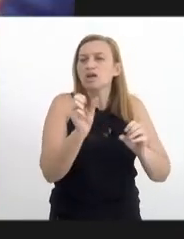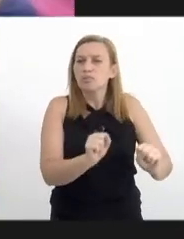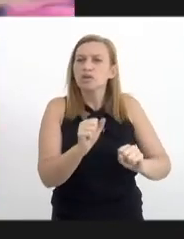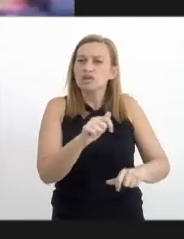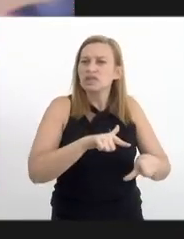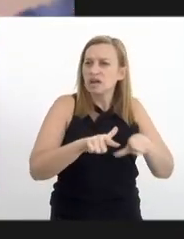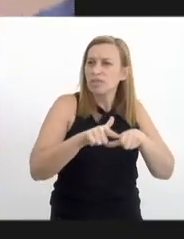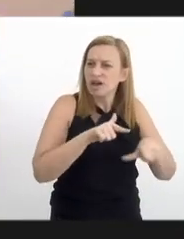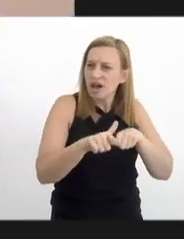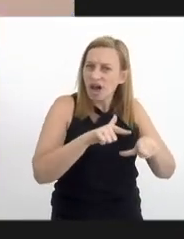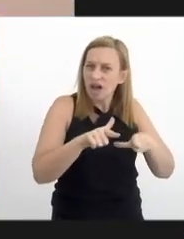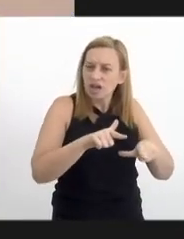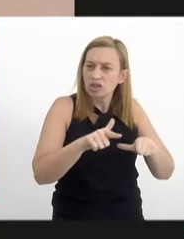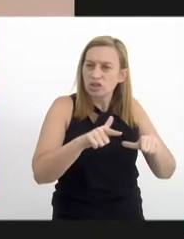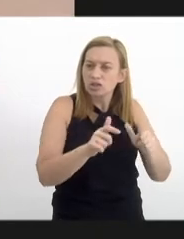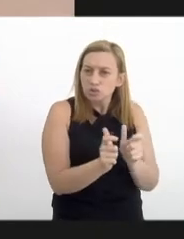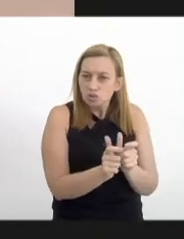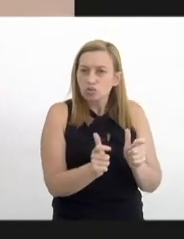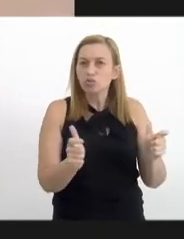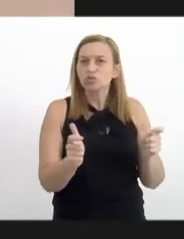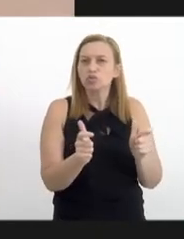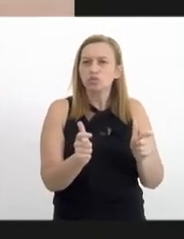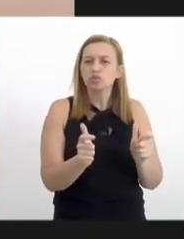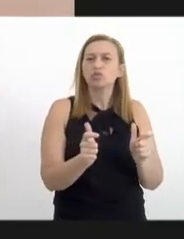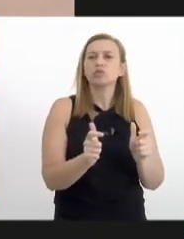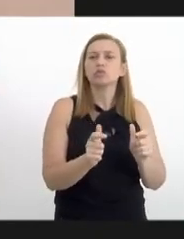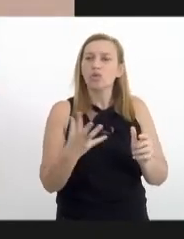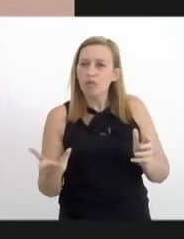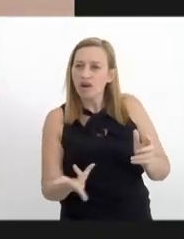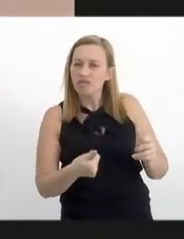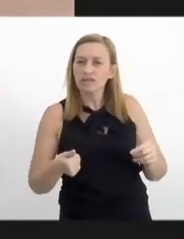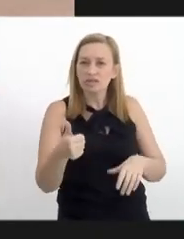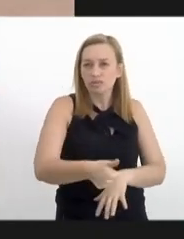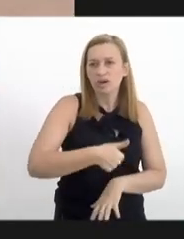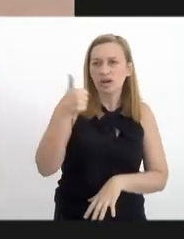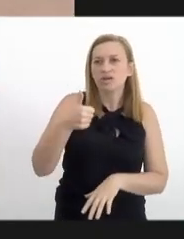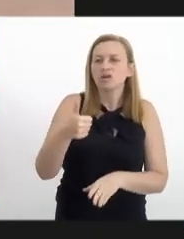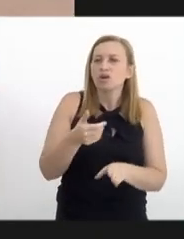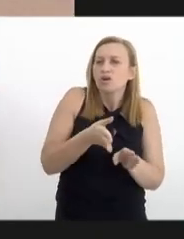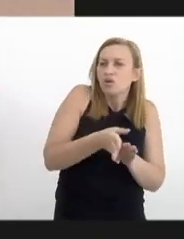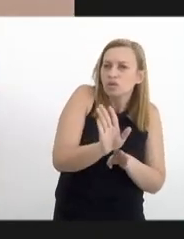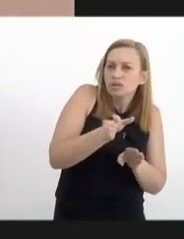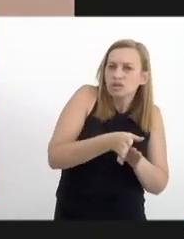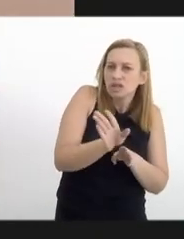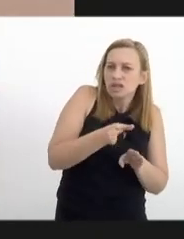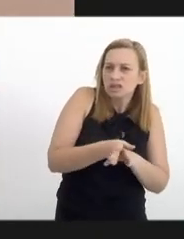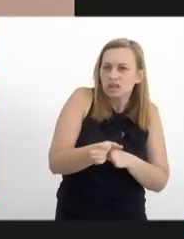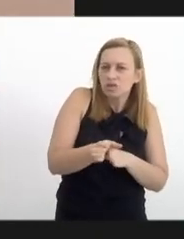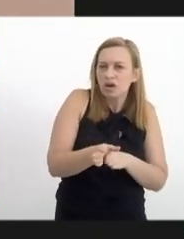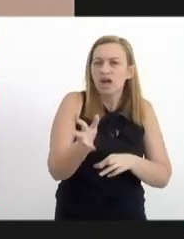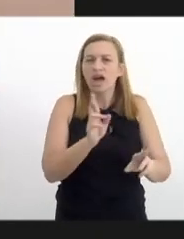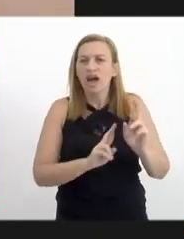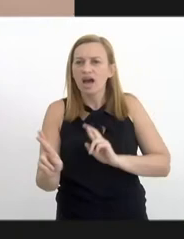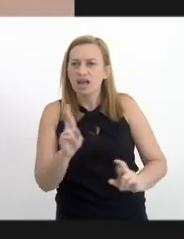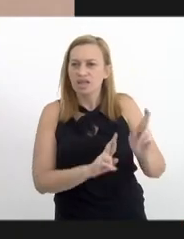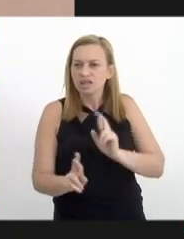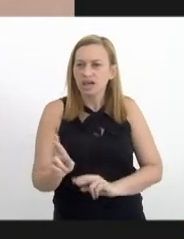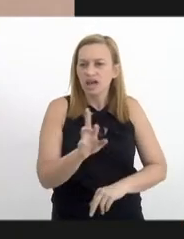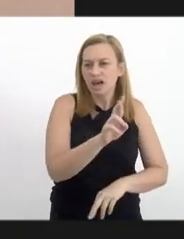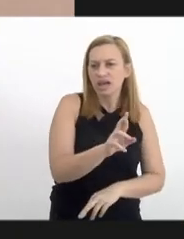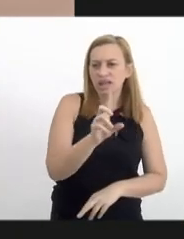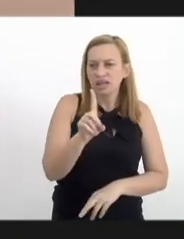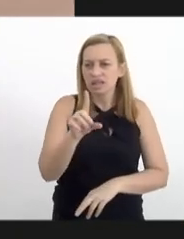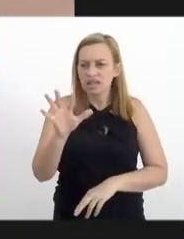trabalhar de uma maneira maior, com qualificação melhor. oferecemos orientação quanto em relação à RDC 29,